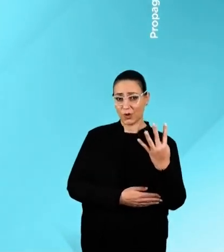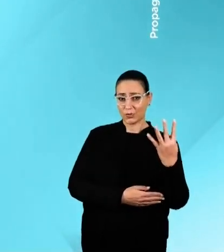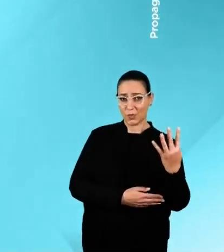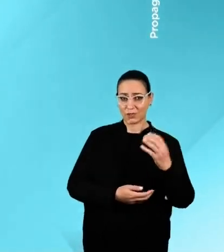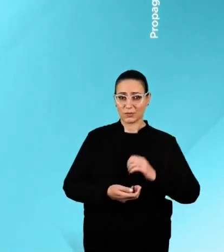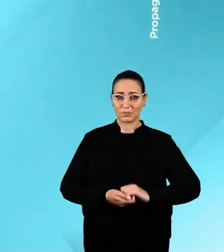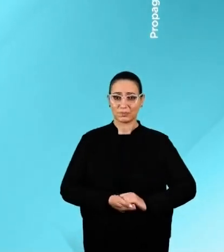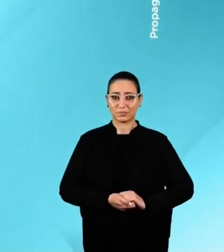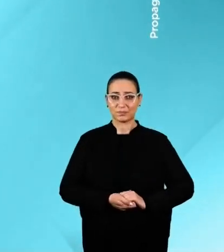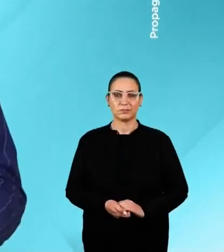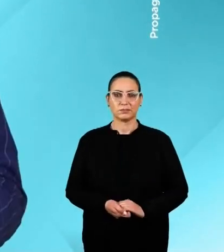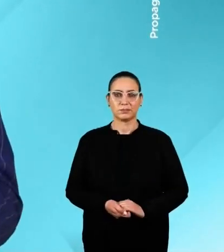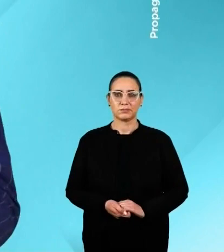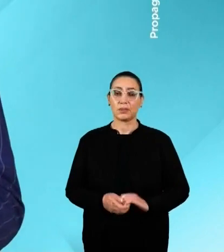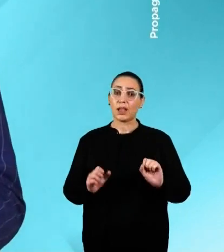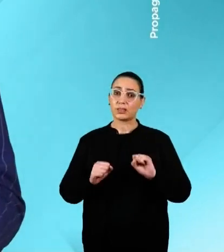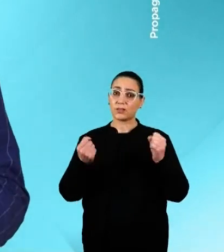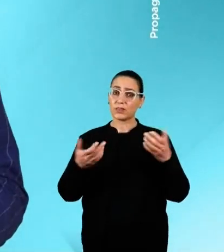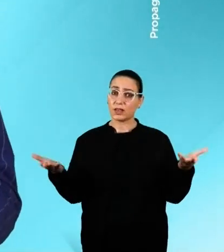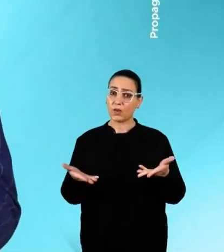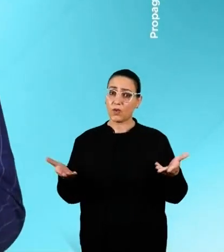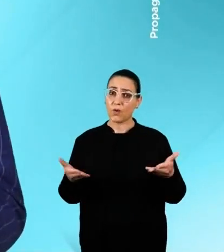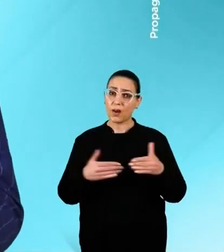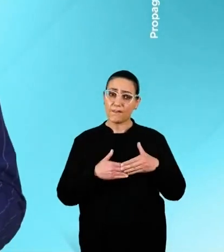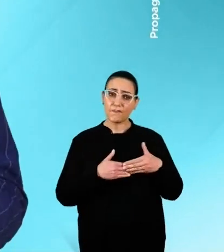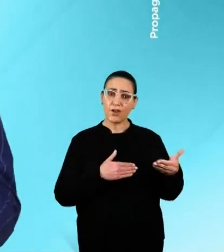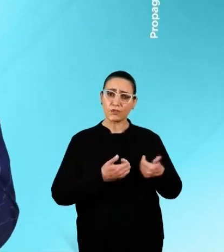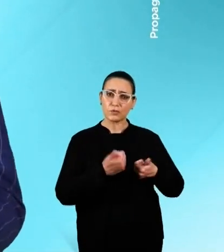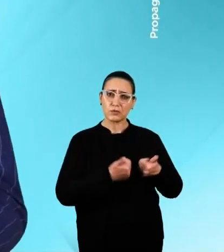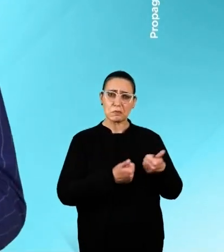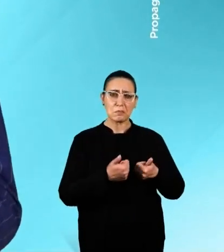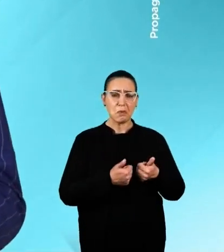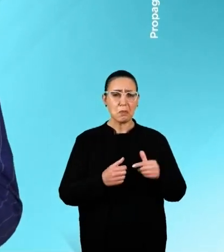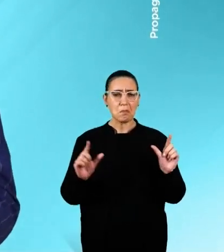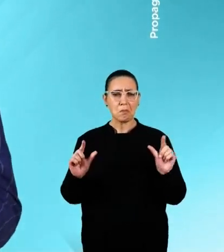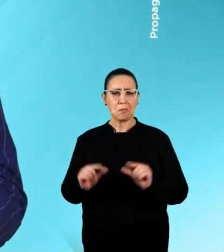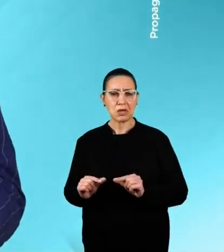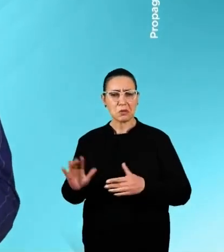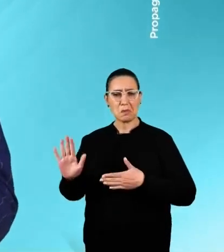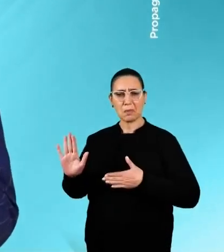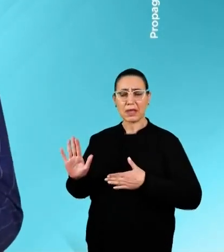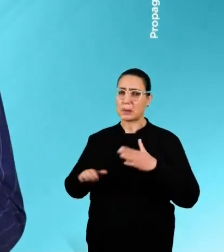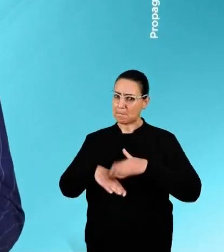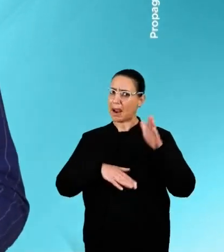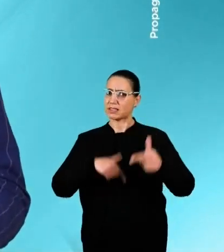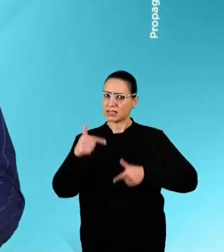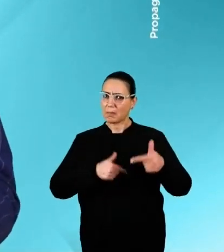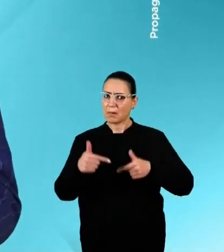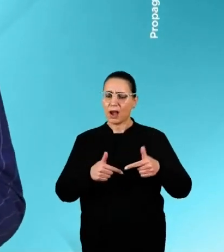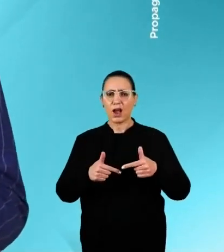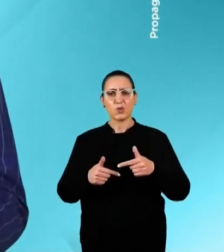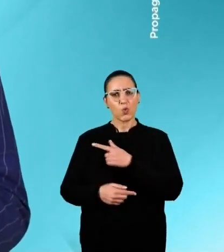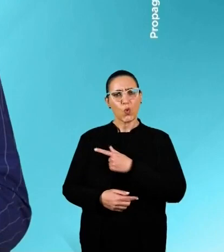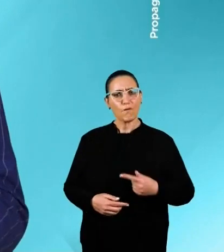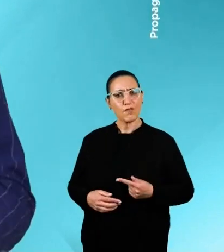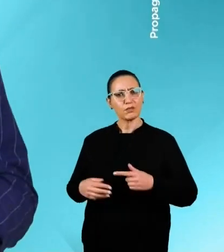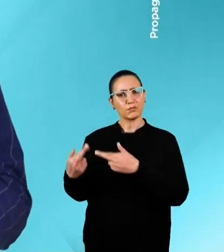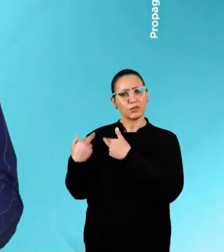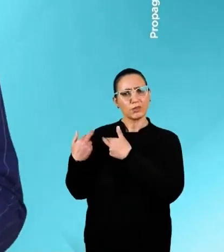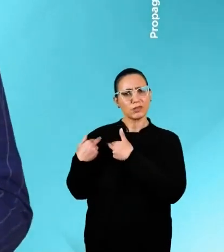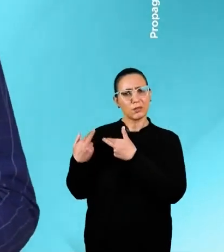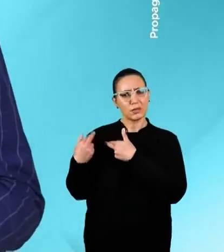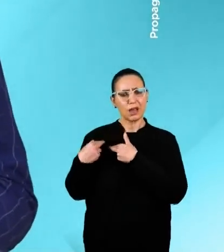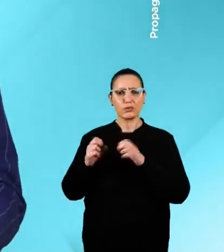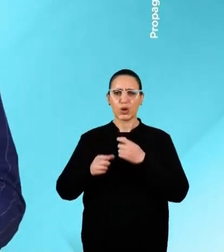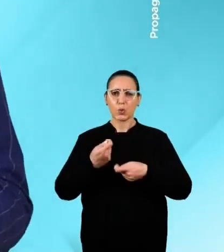.444. A defesa agora é fora dos gramados. Menos promessa e mais trabalho. Para construirmos um governo de responsabilidade social